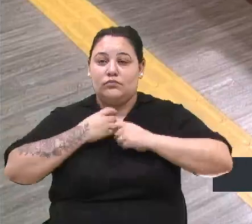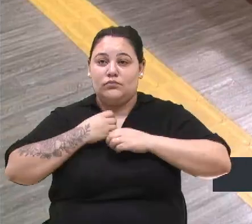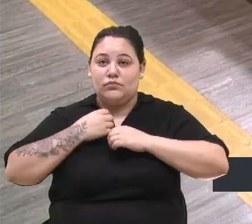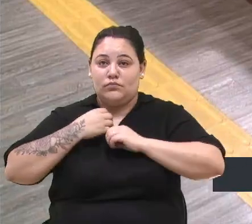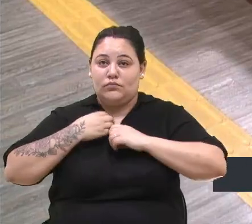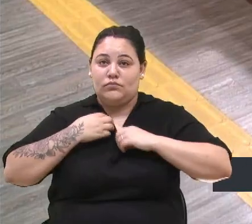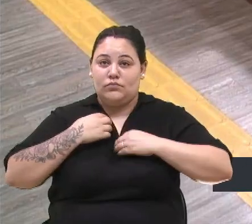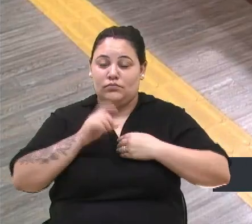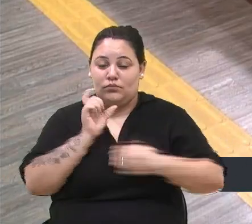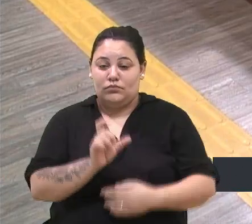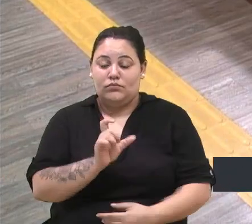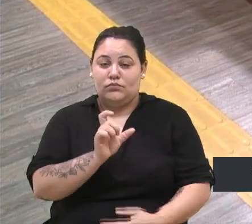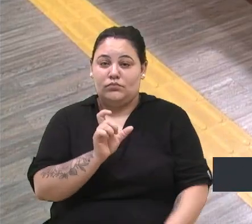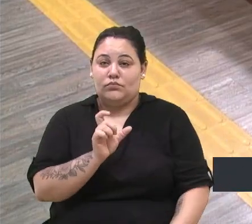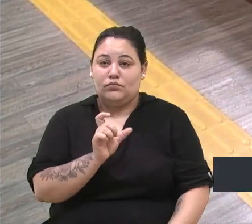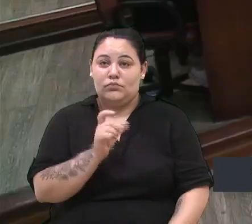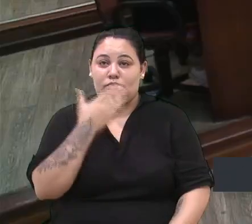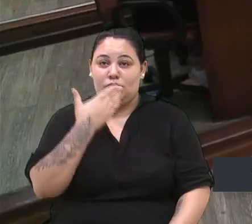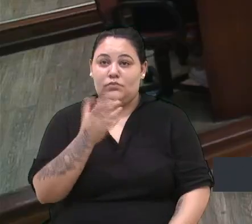A palavra, Fantiné.